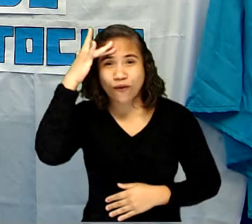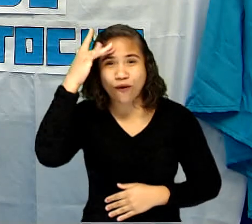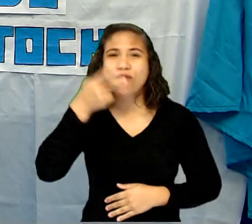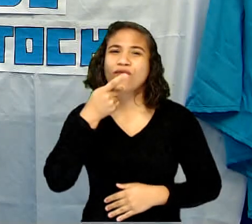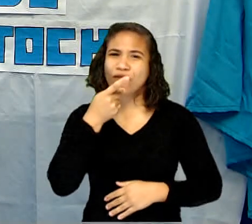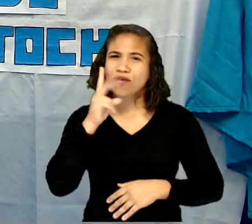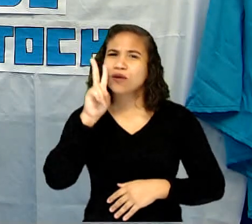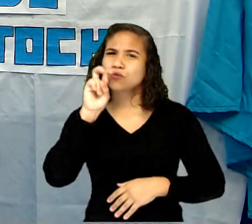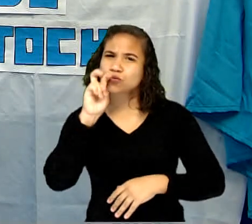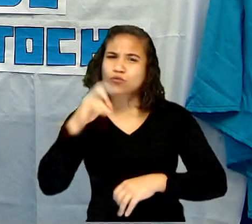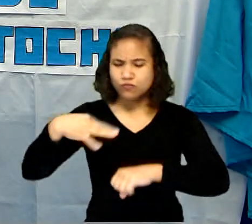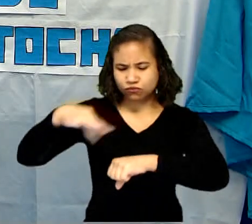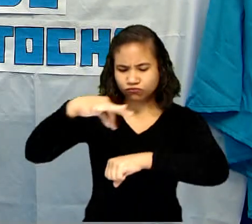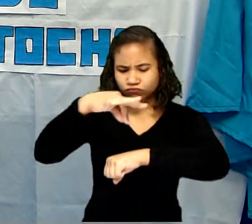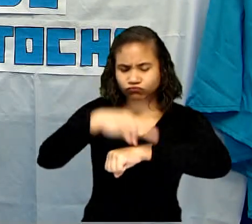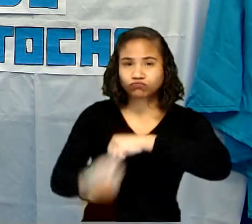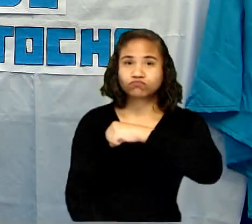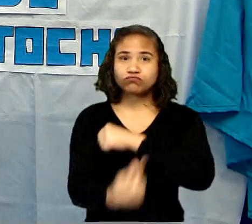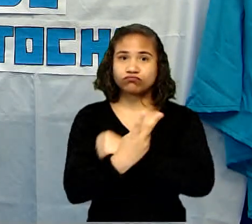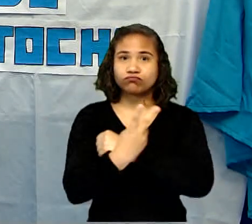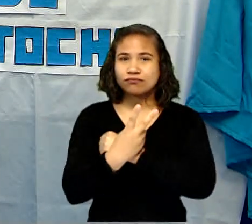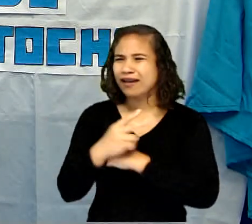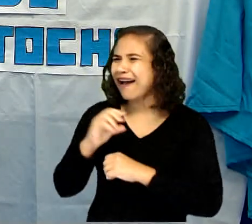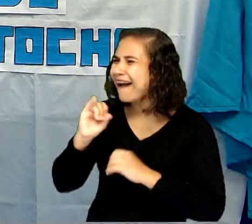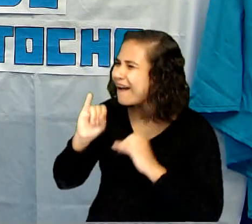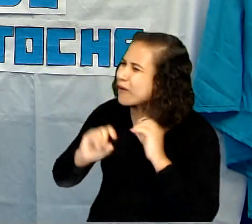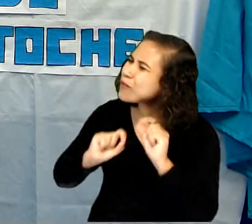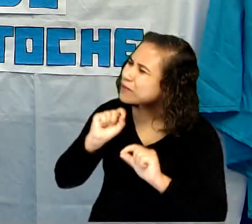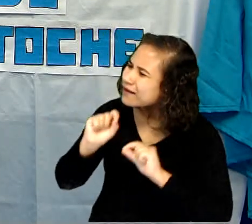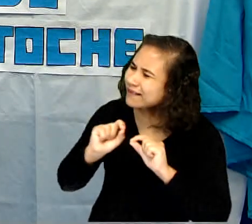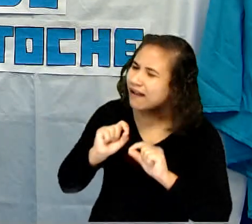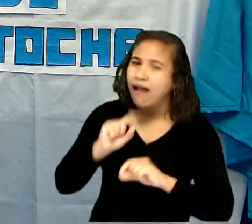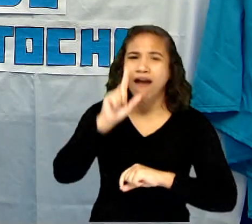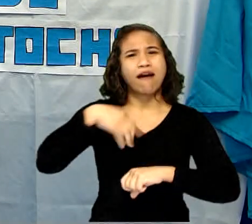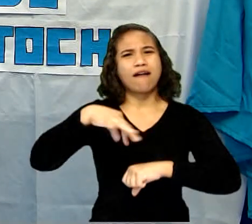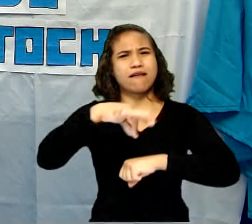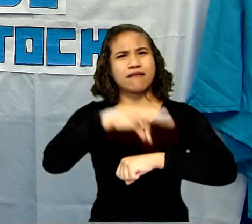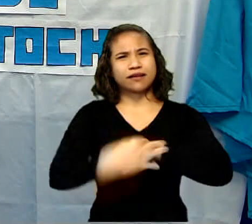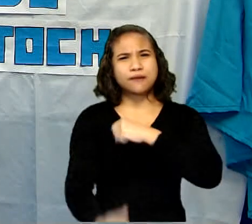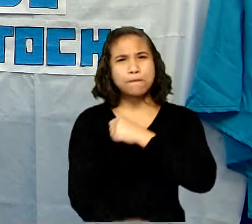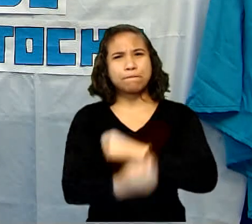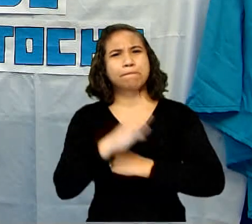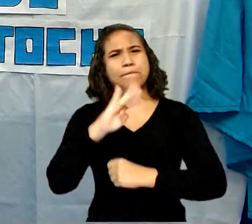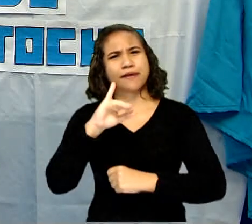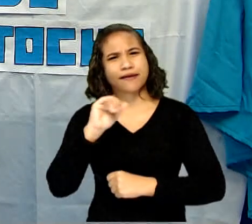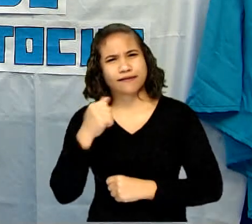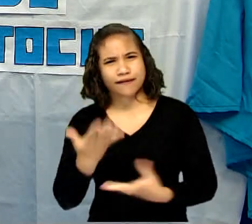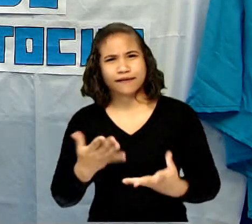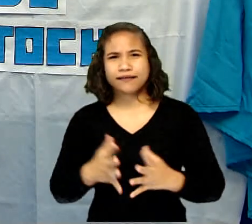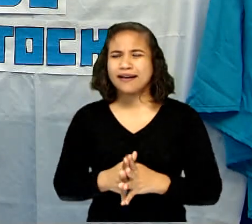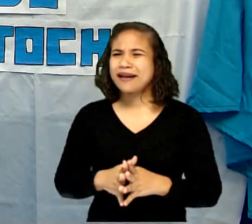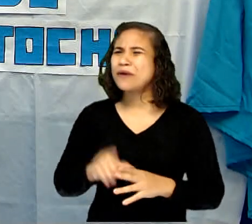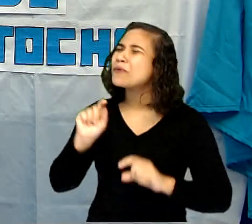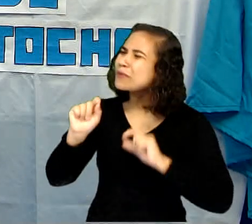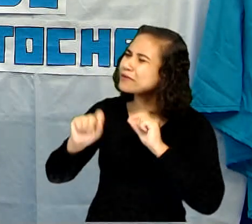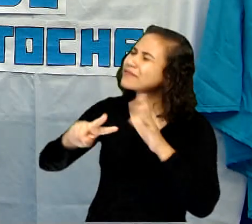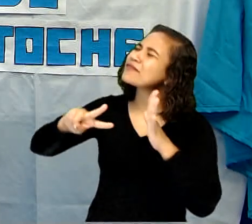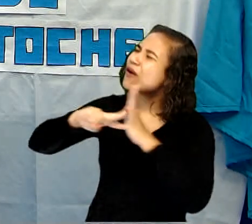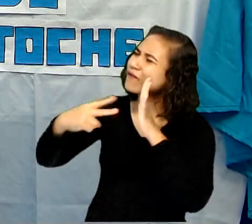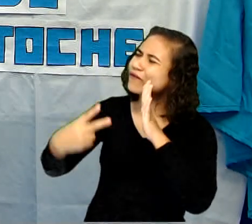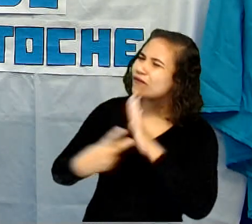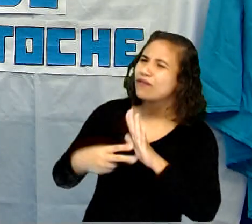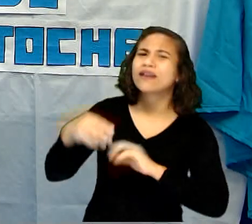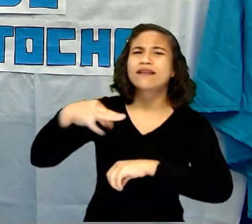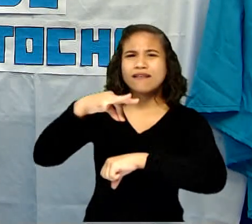o Aedes aegypti. Aedes o quê? Aedes aegypti, Bia! Que danada é a Aedes